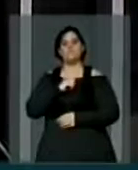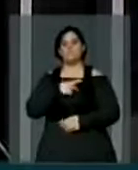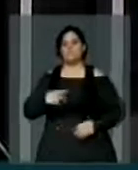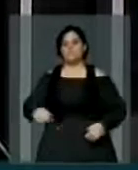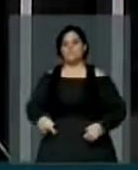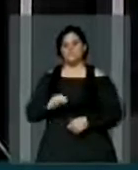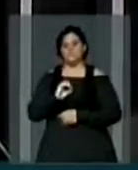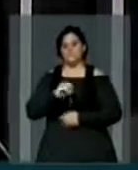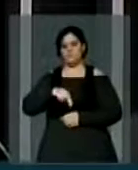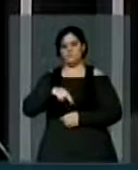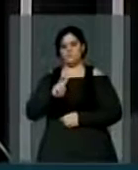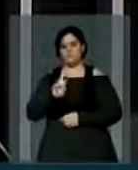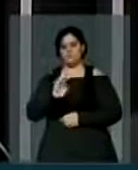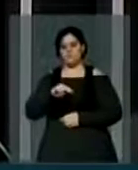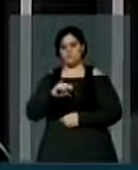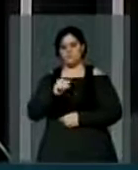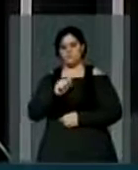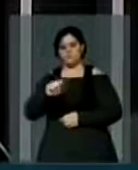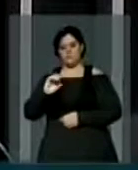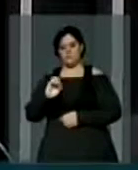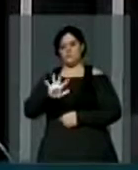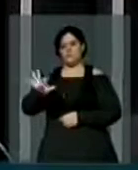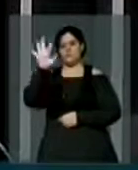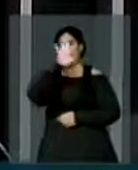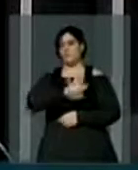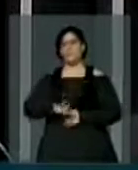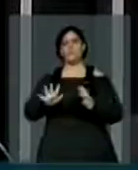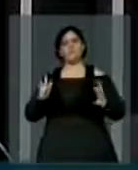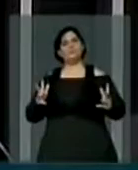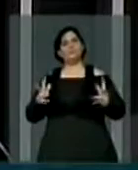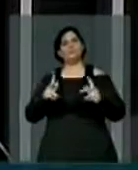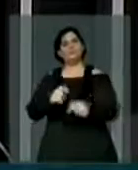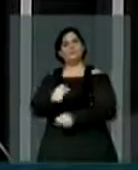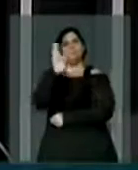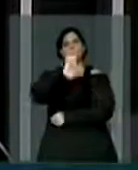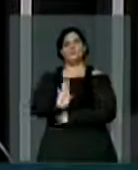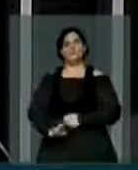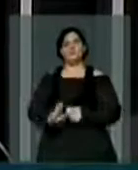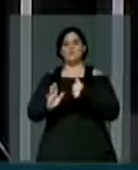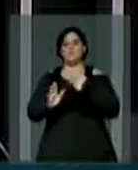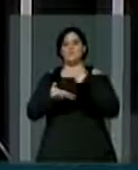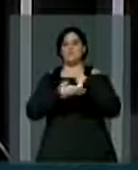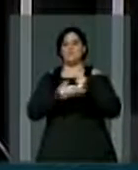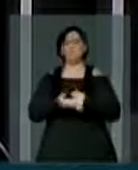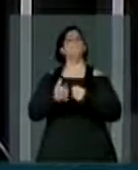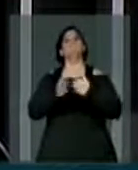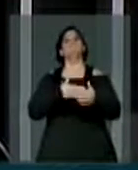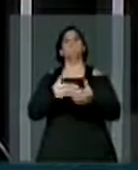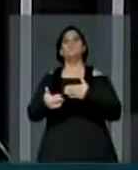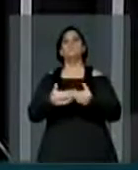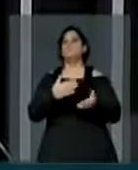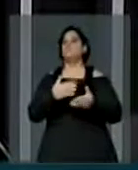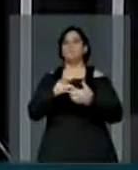lideranças, homens e mulheres de bem, e nós queremos dar a nossa colaboração, independente da religião desses deputados federais,